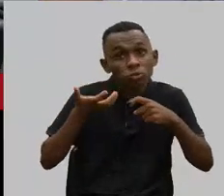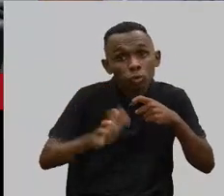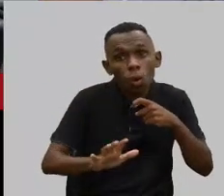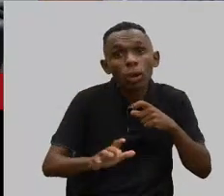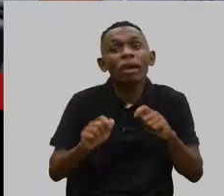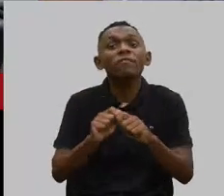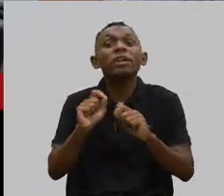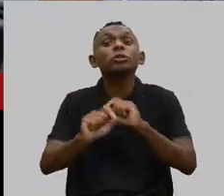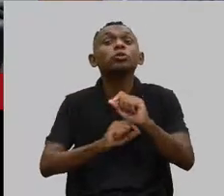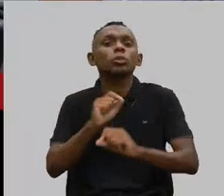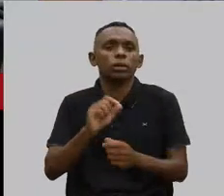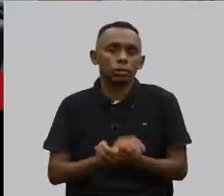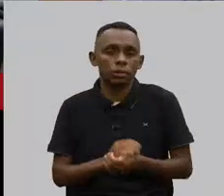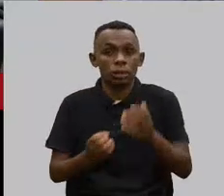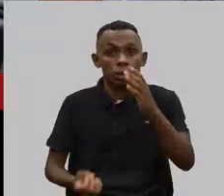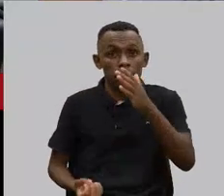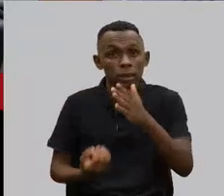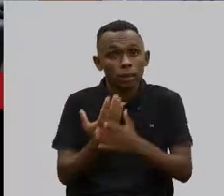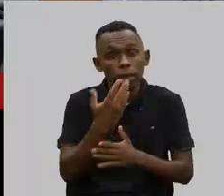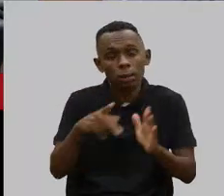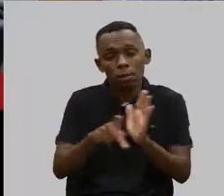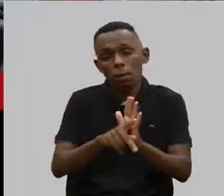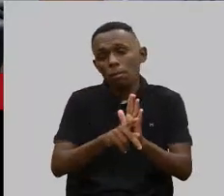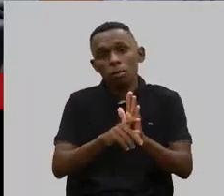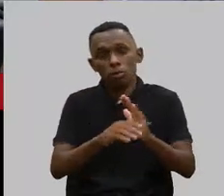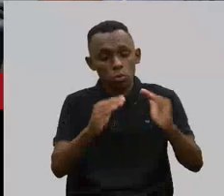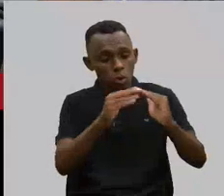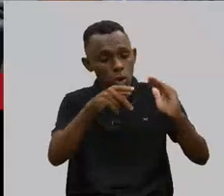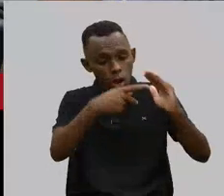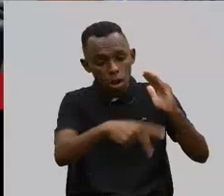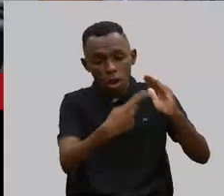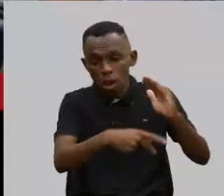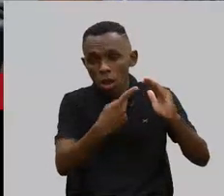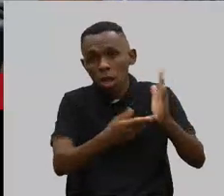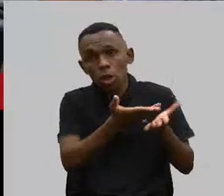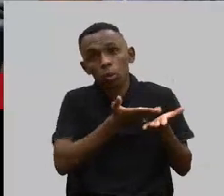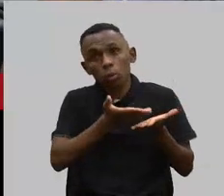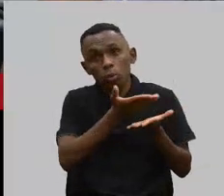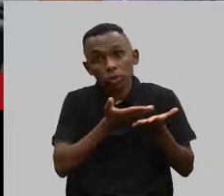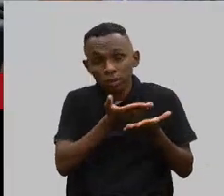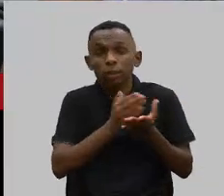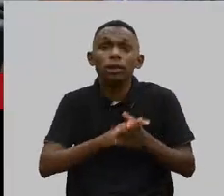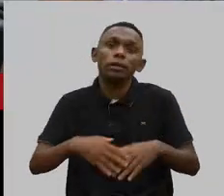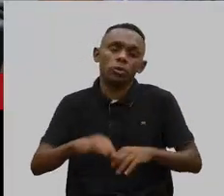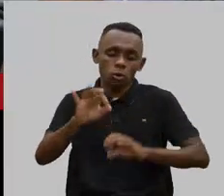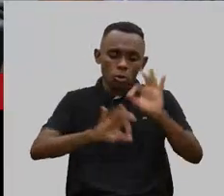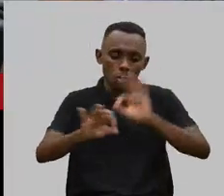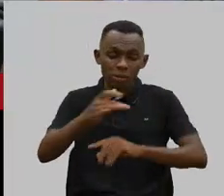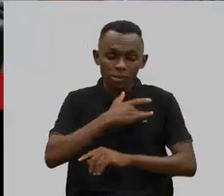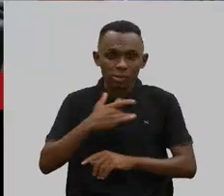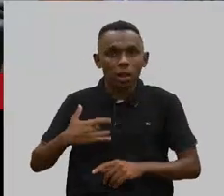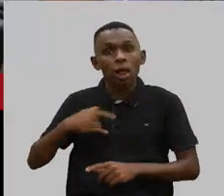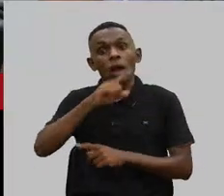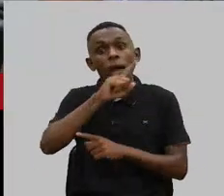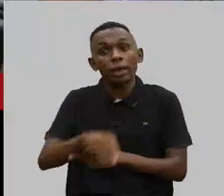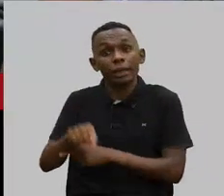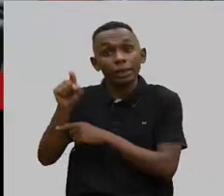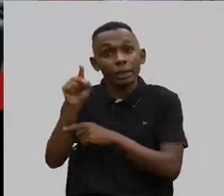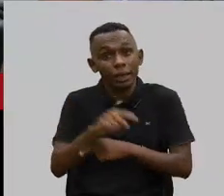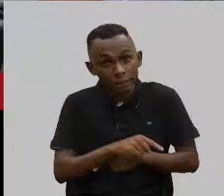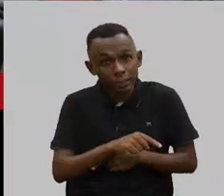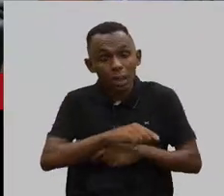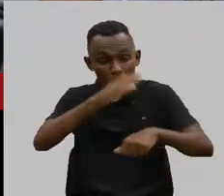ele faz? Ele cria o consultório dele. Aí o que acontece? Os planos de saúde cancelando